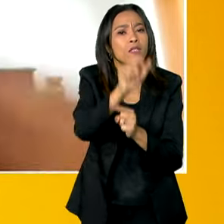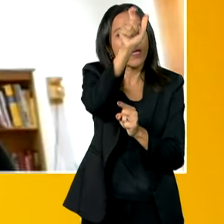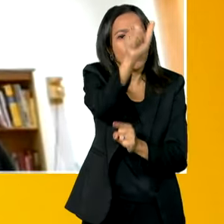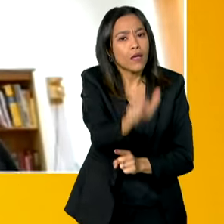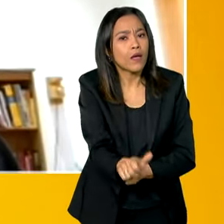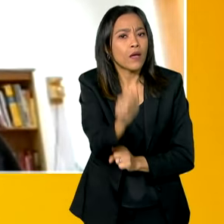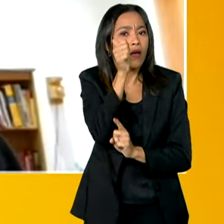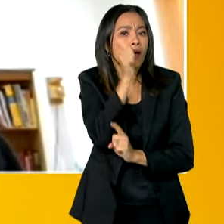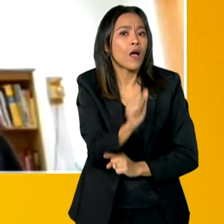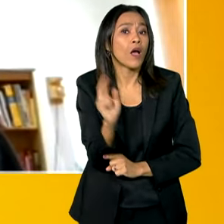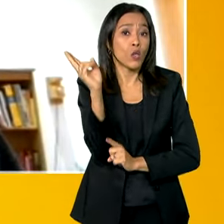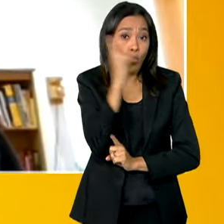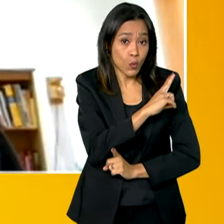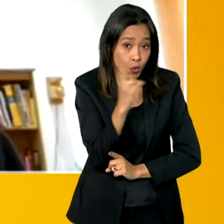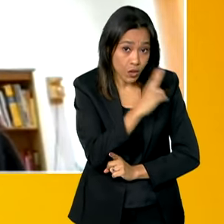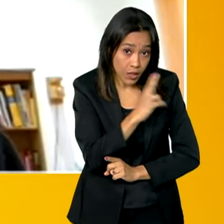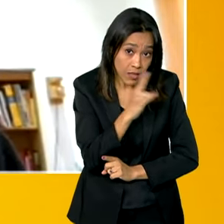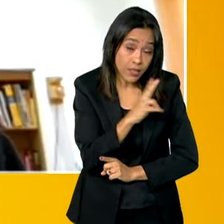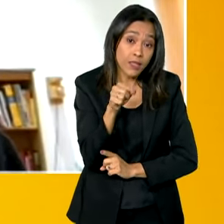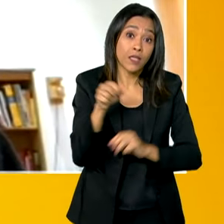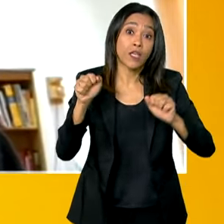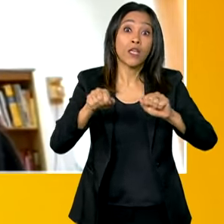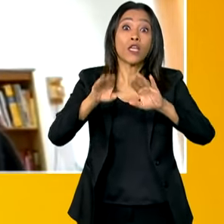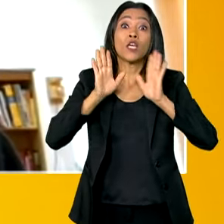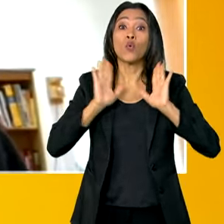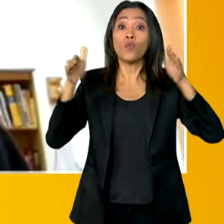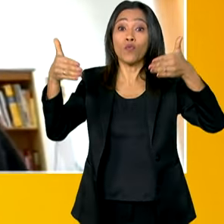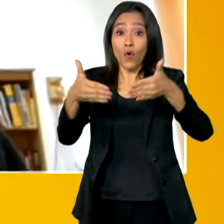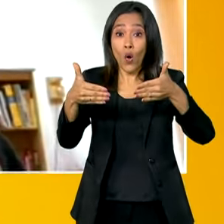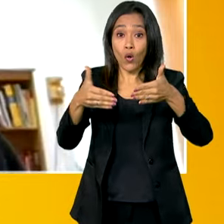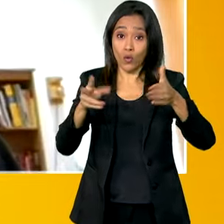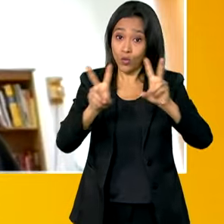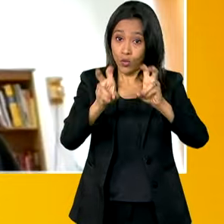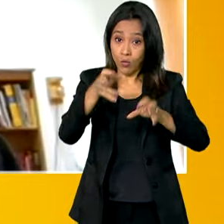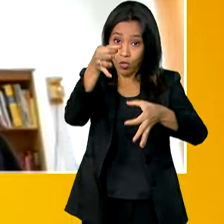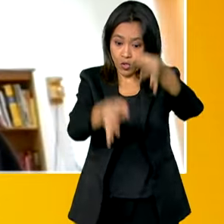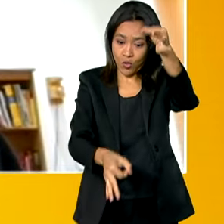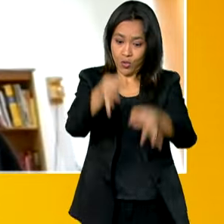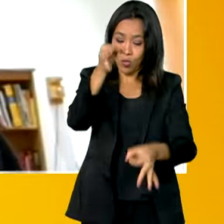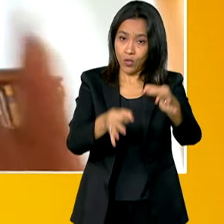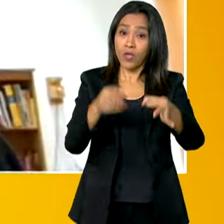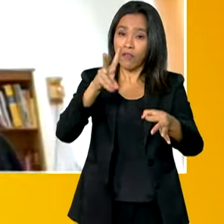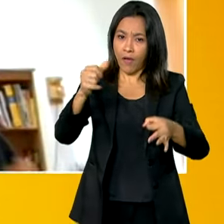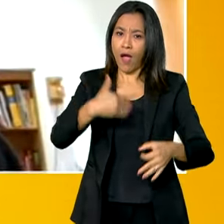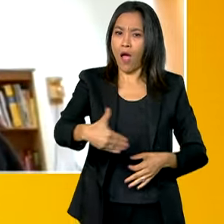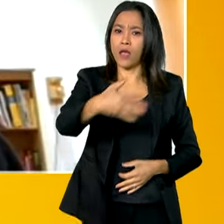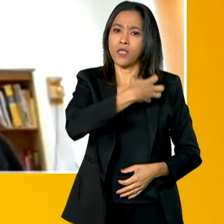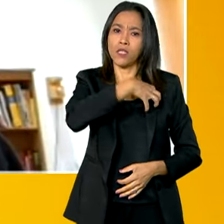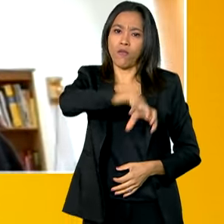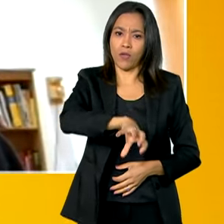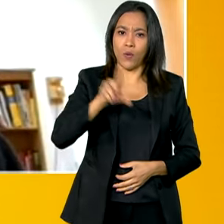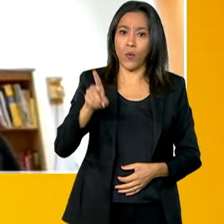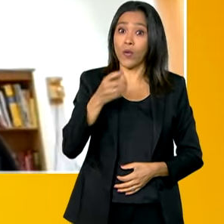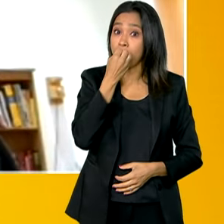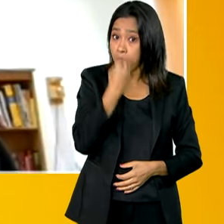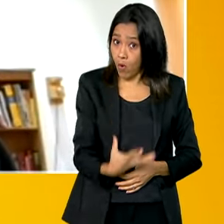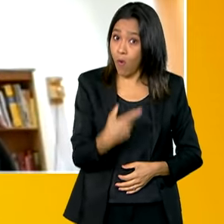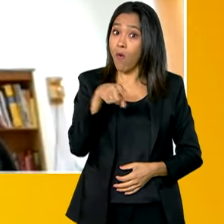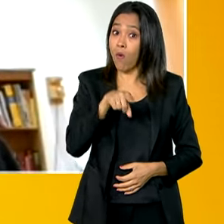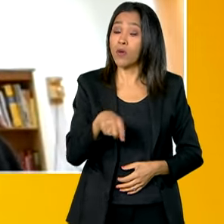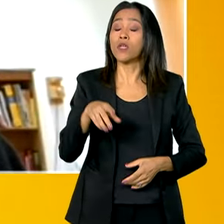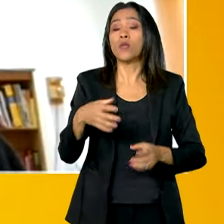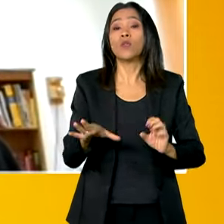no Fórum Nacional de Juízes, que acontecerá em Salvador. Então é um protocolo importante de debate com o sistema de justiça para